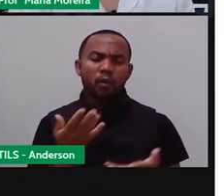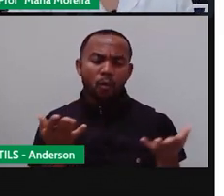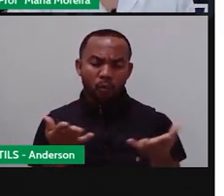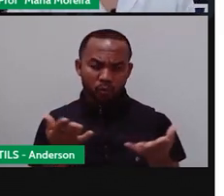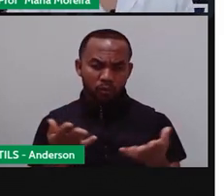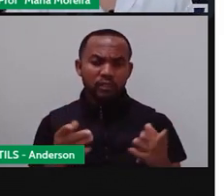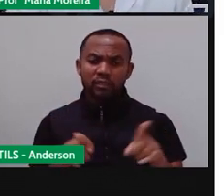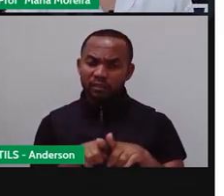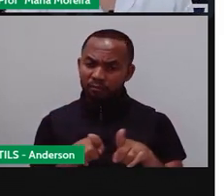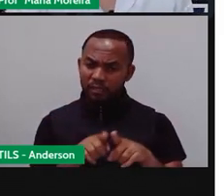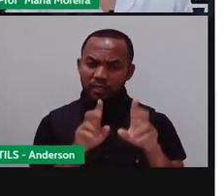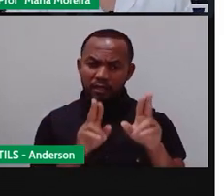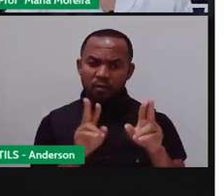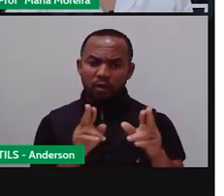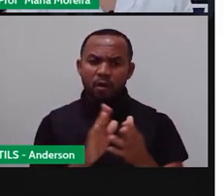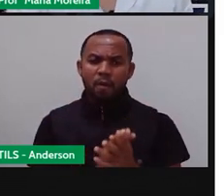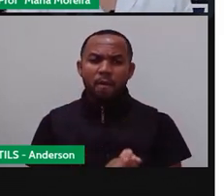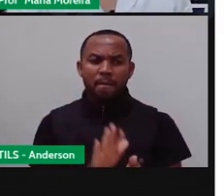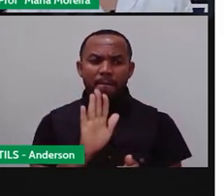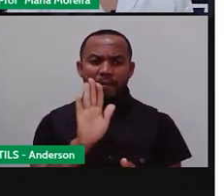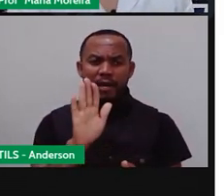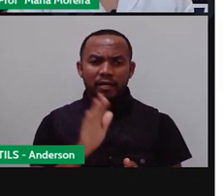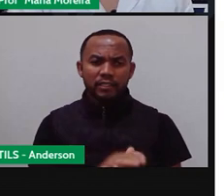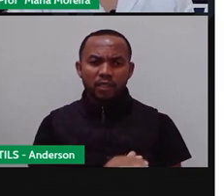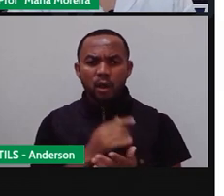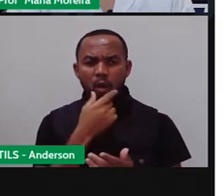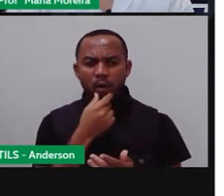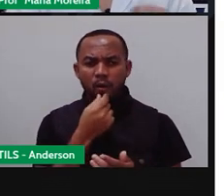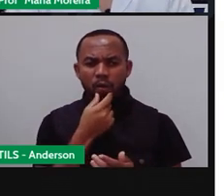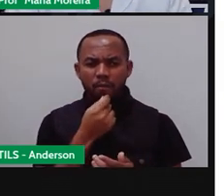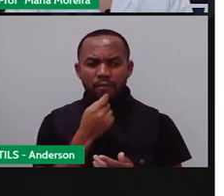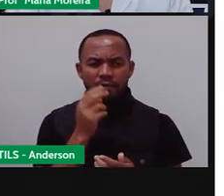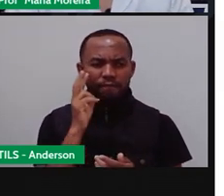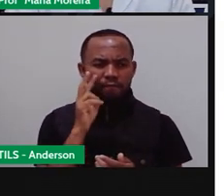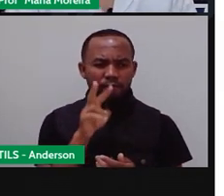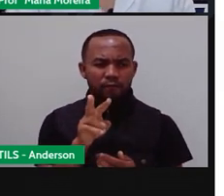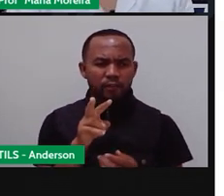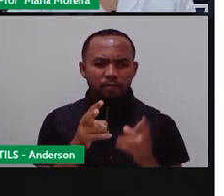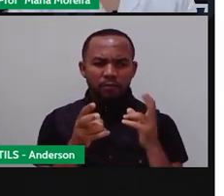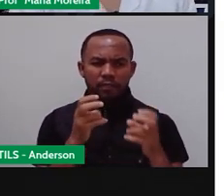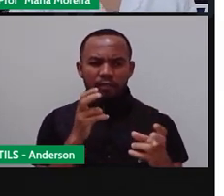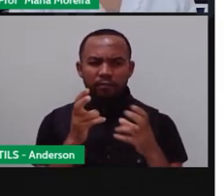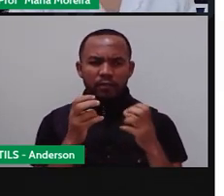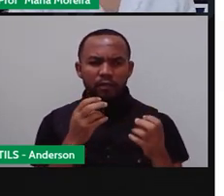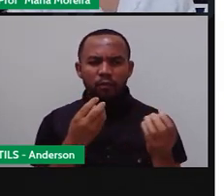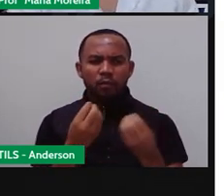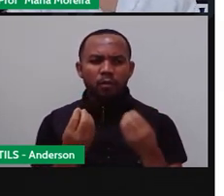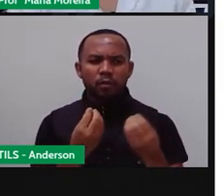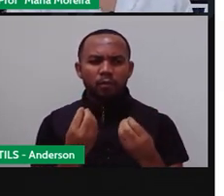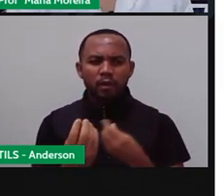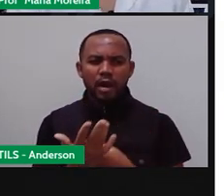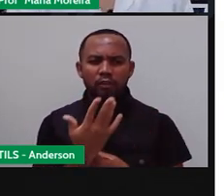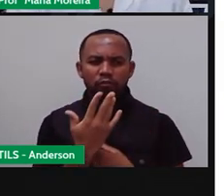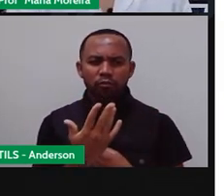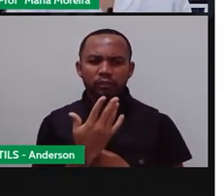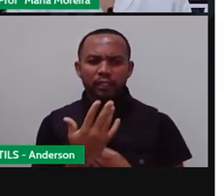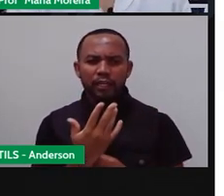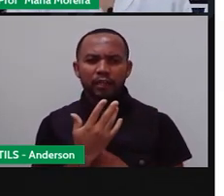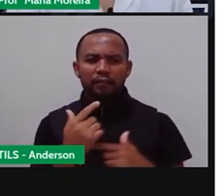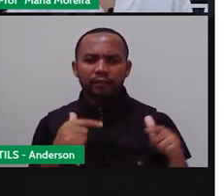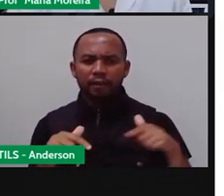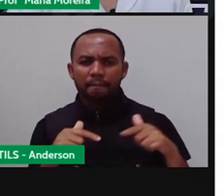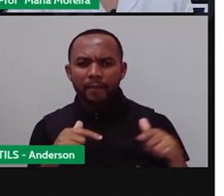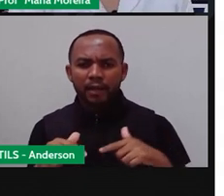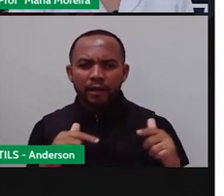Porém, o homem começa a verificar que os animais apresentavam características que podiam ajudá-lo, né, no trabalho, como, por exemplo,